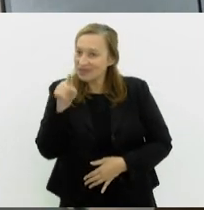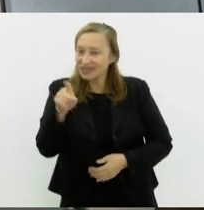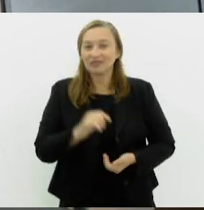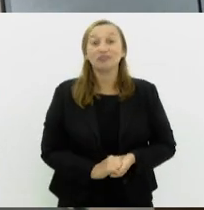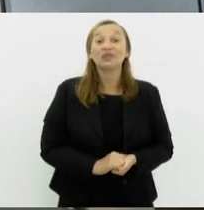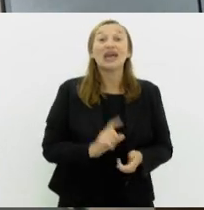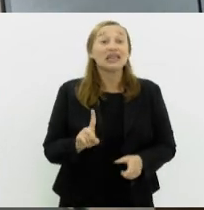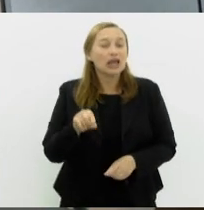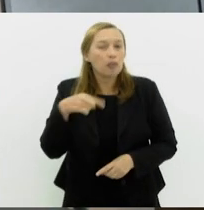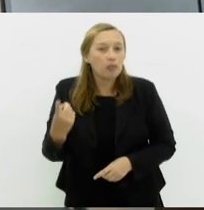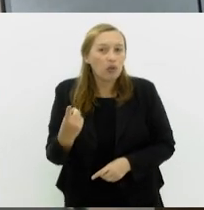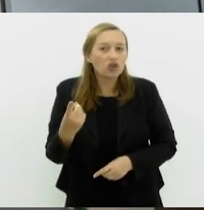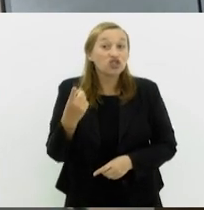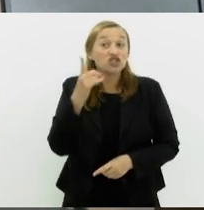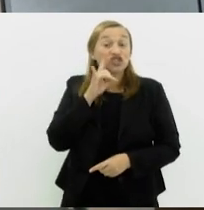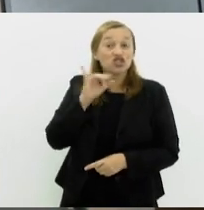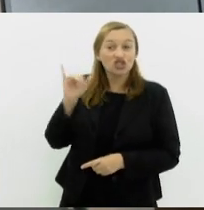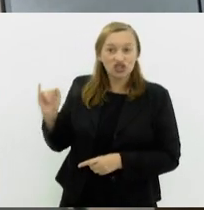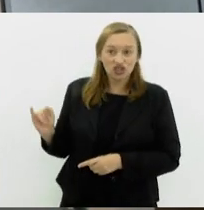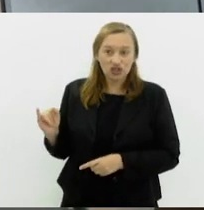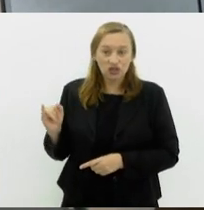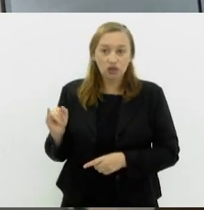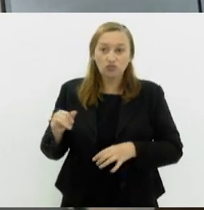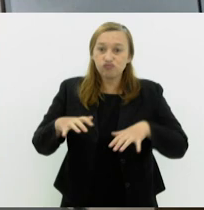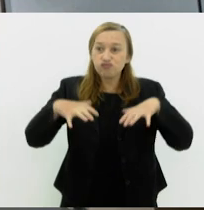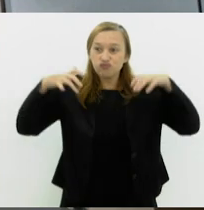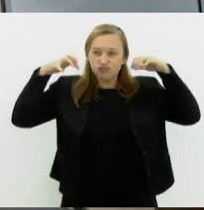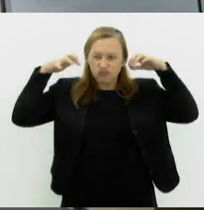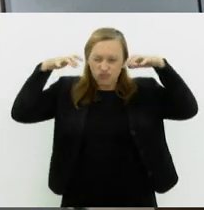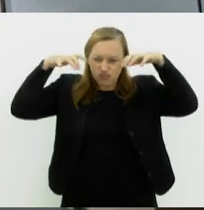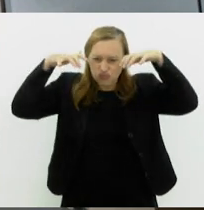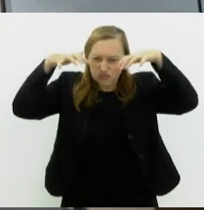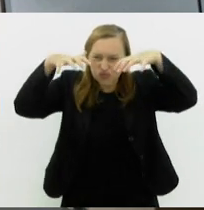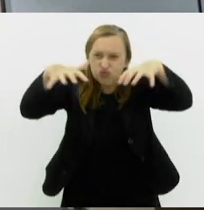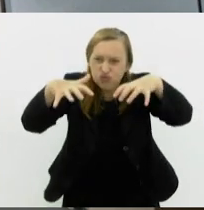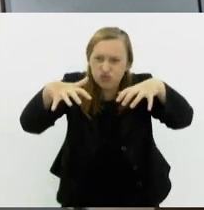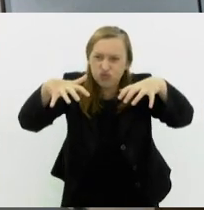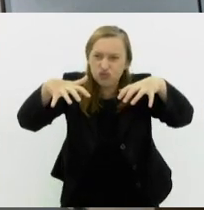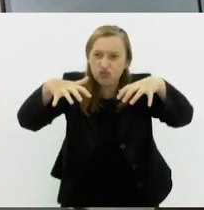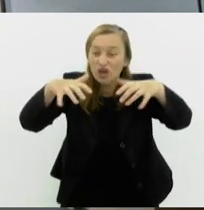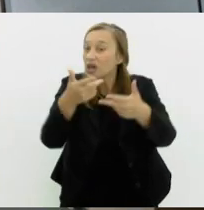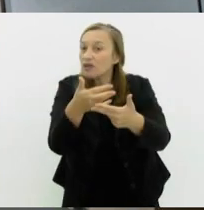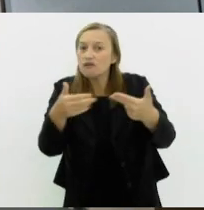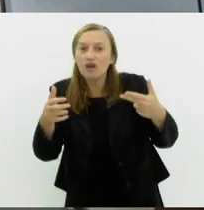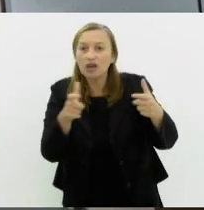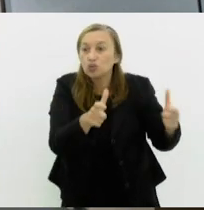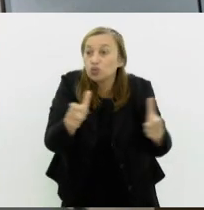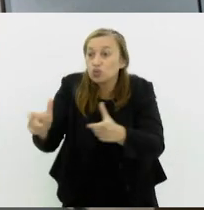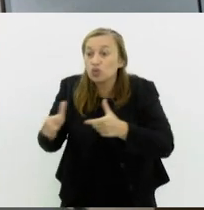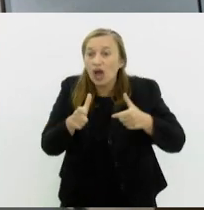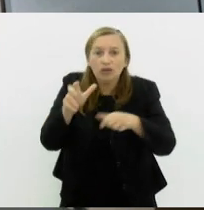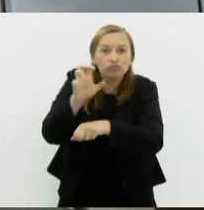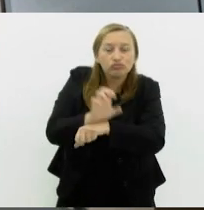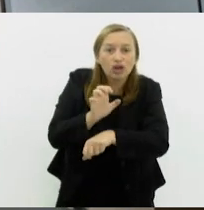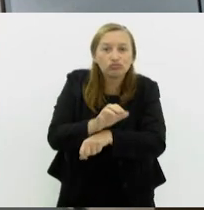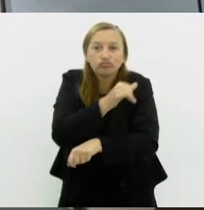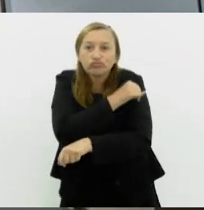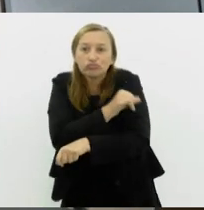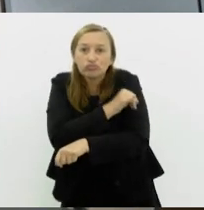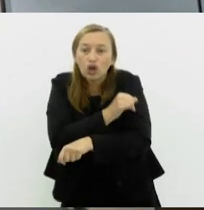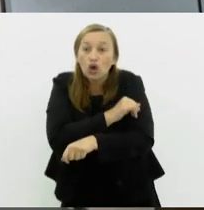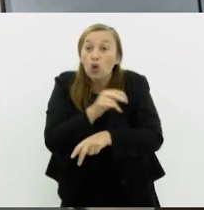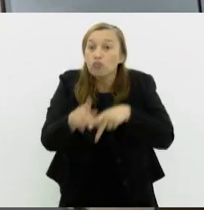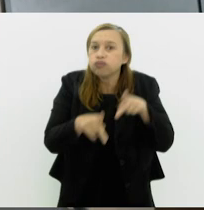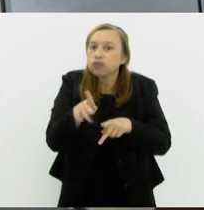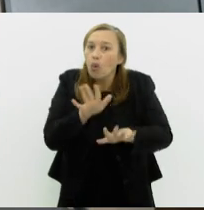Depois de dias com o volume elevado de chuva, que causou enchentes e alagamentos em vários pontos do estado, a população deve ter